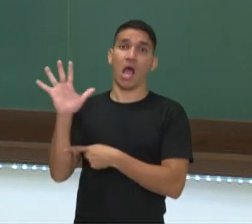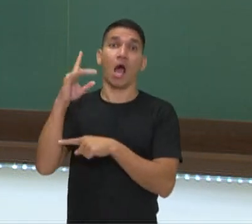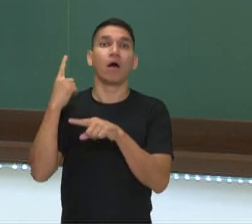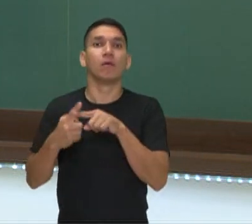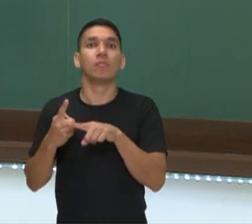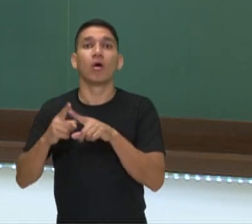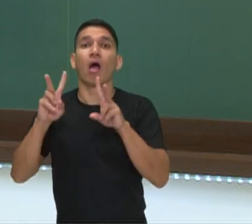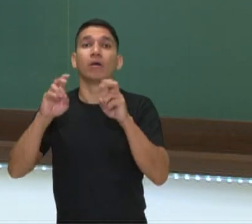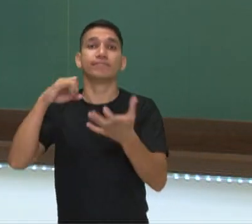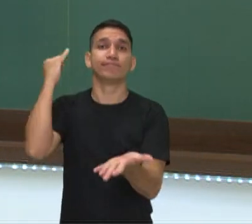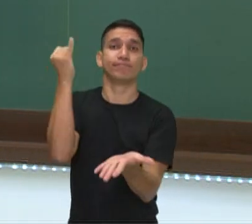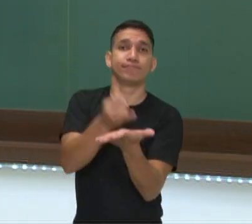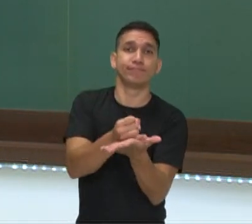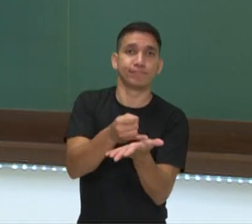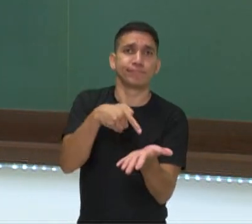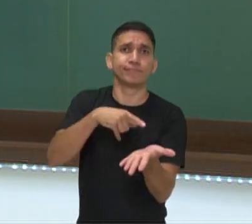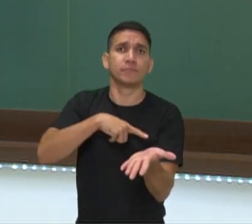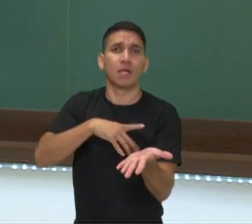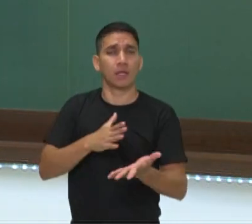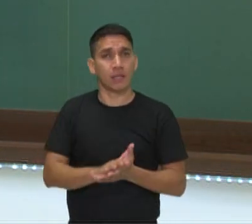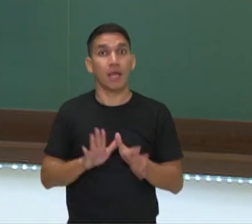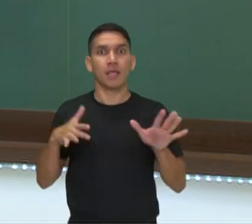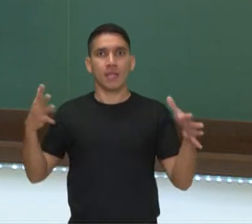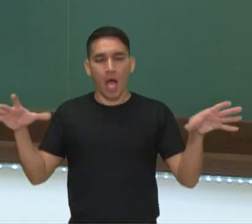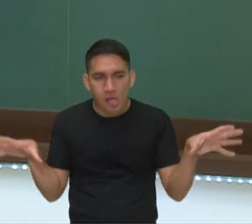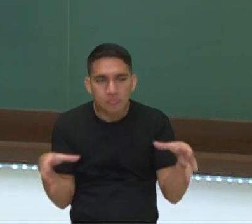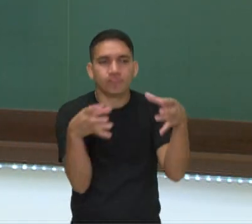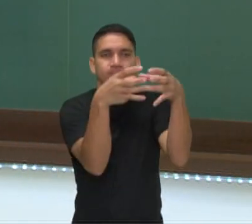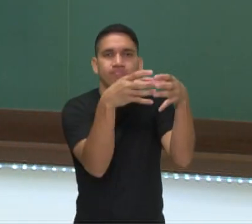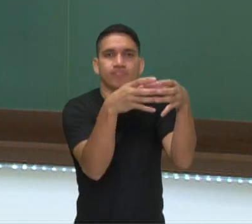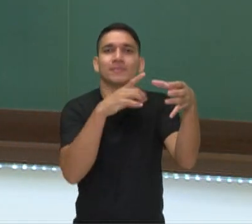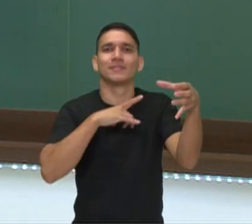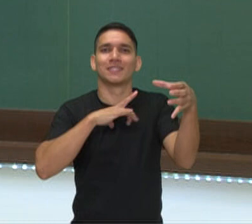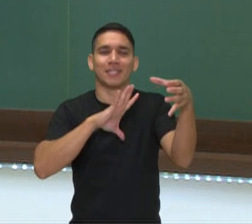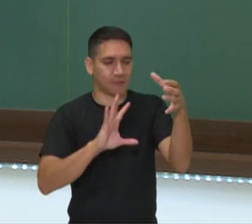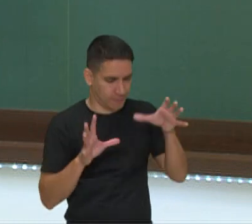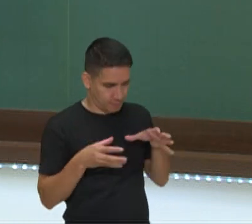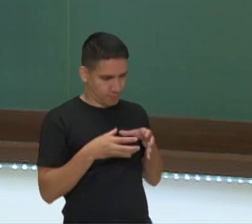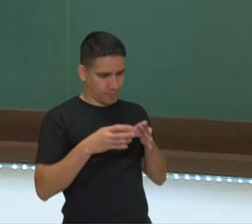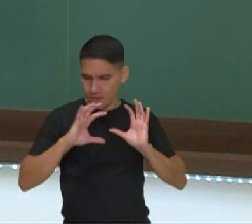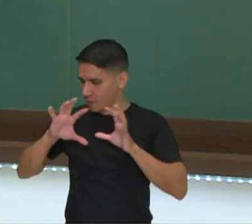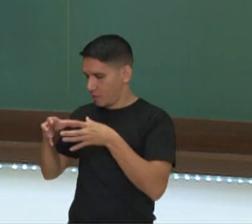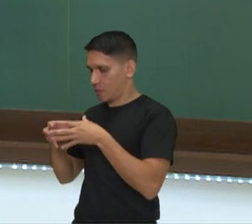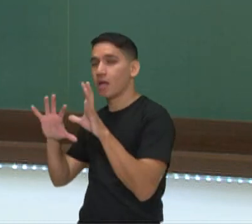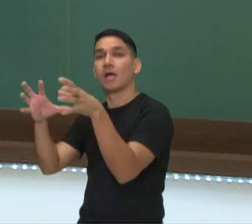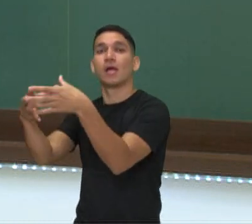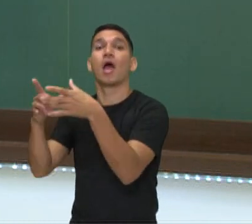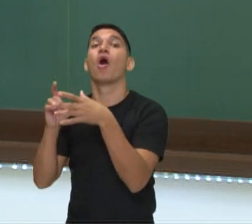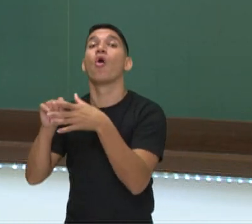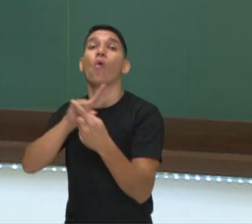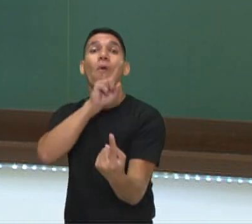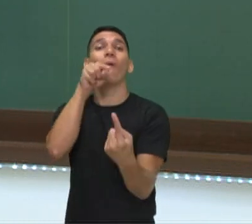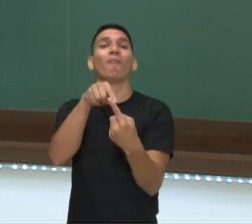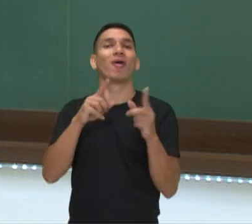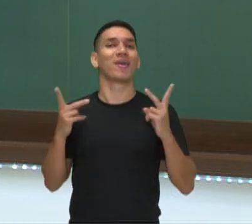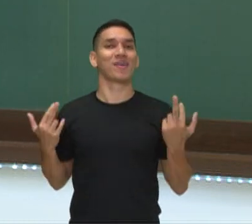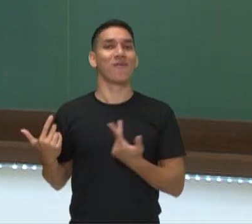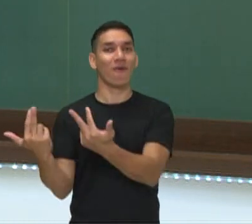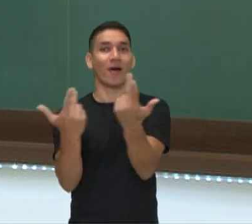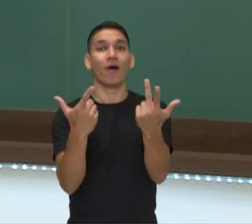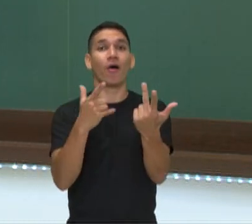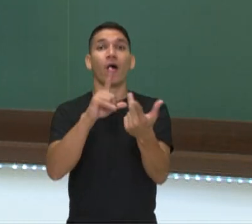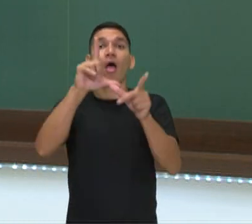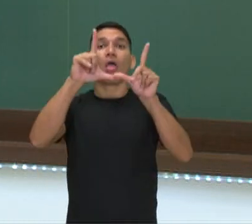a questão aí dos impostos. Então, eles se unem, criam blocos e esses blocos, eles têm o objetivo do quê?